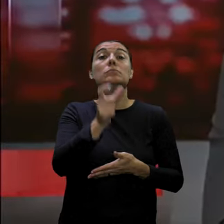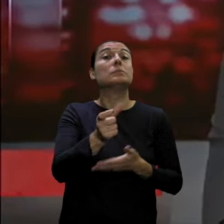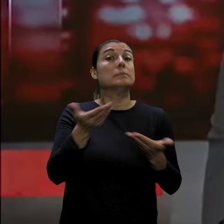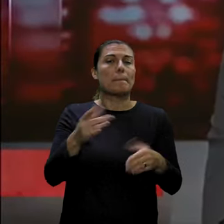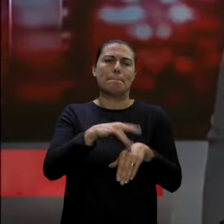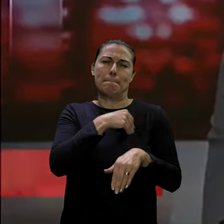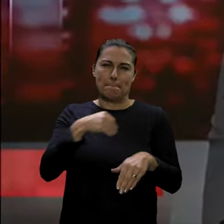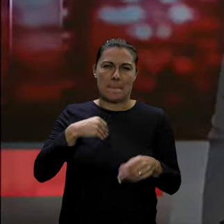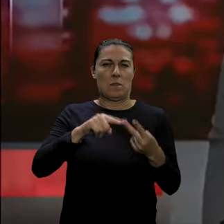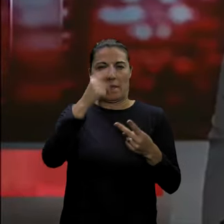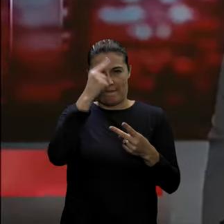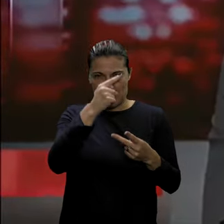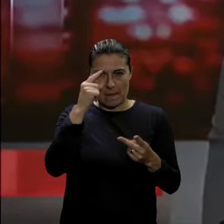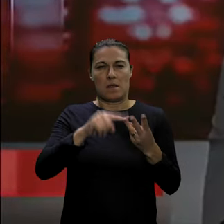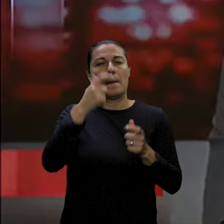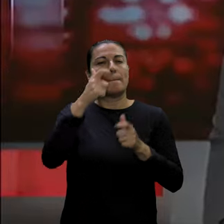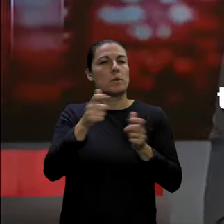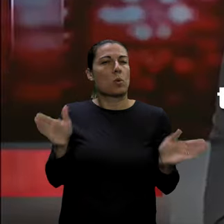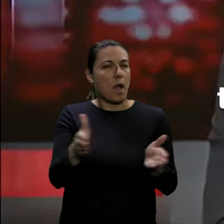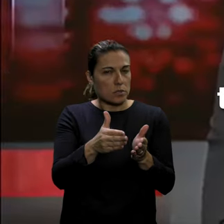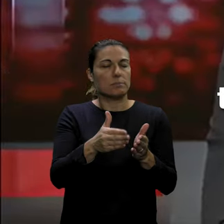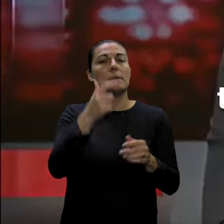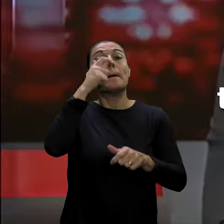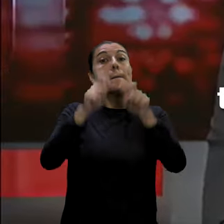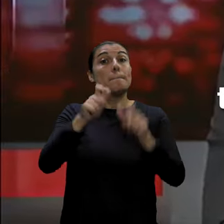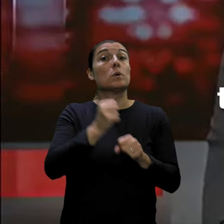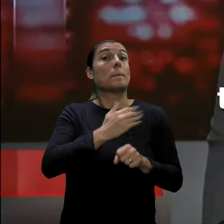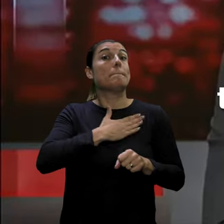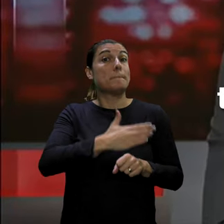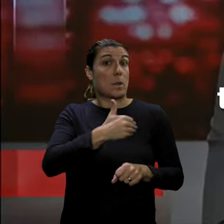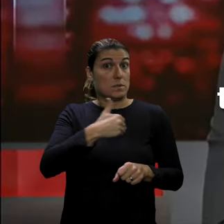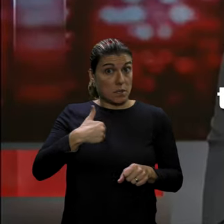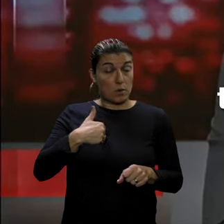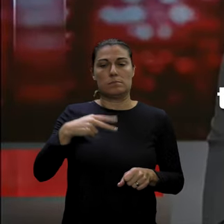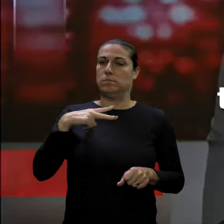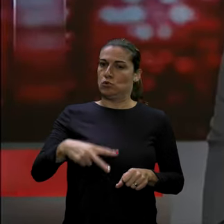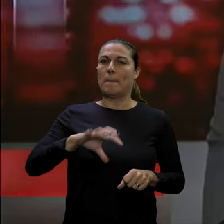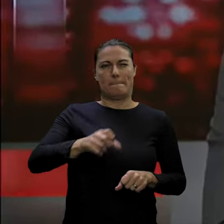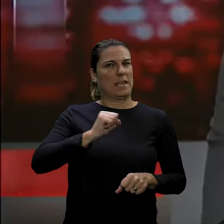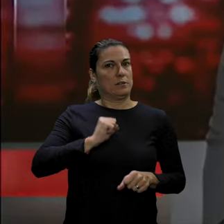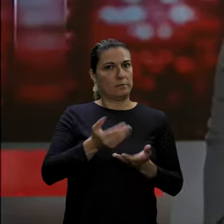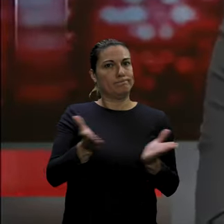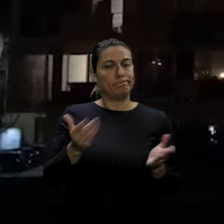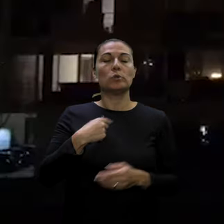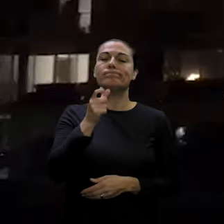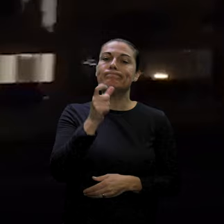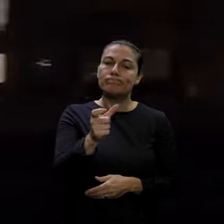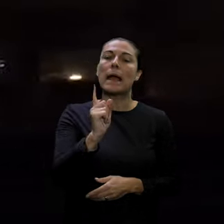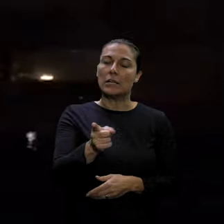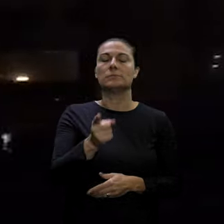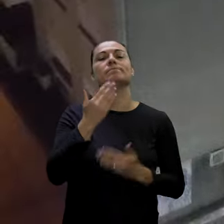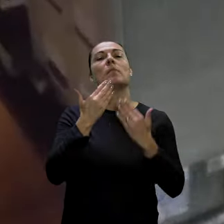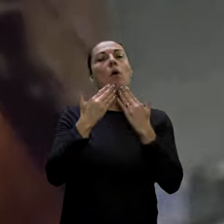para médicos, enfermeiros, auxiliares, todos os profissionais de saúde do meu país e a palavra é